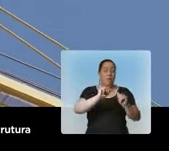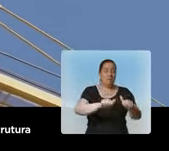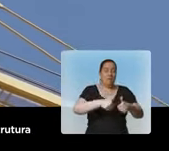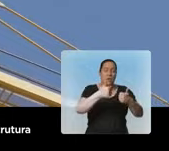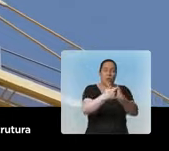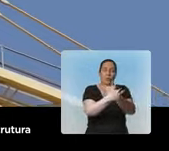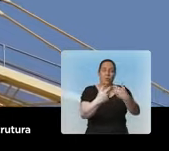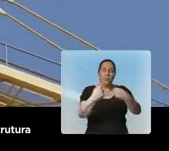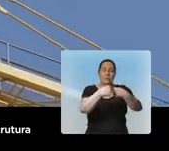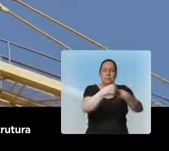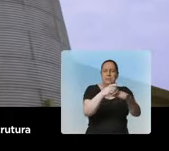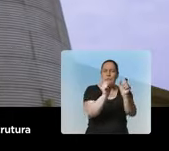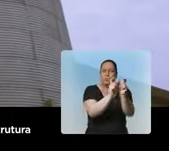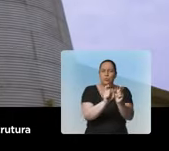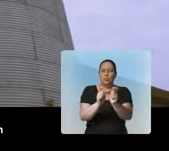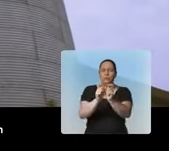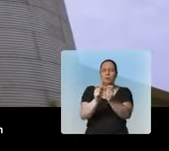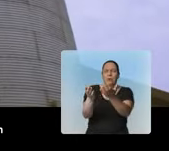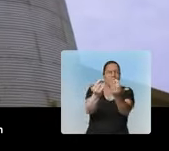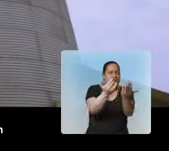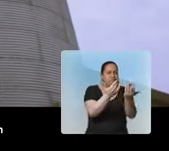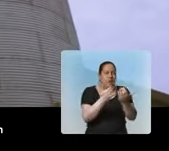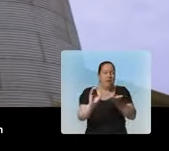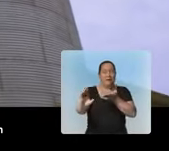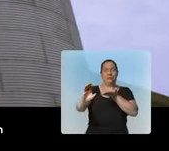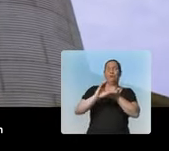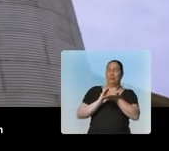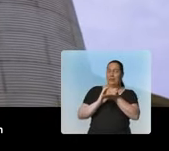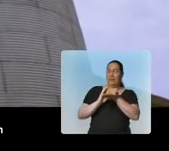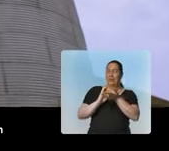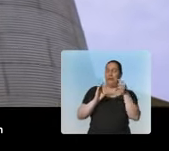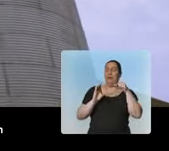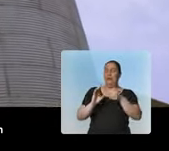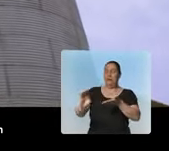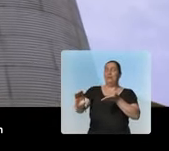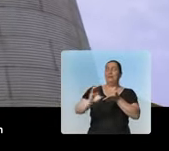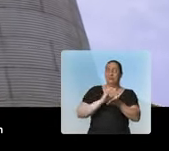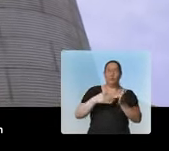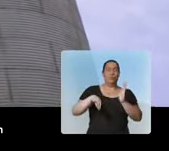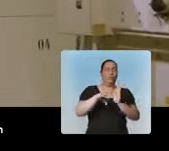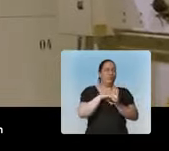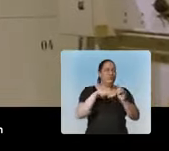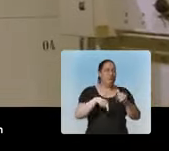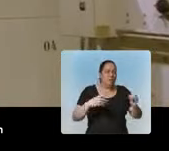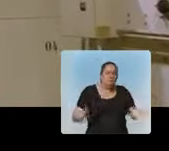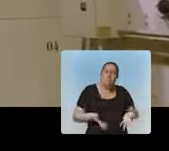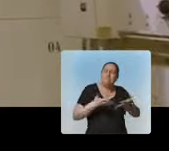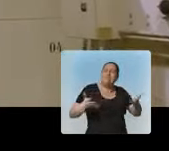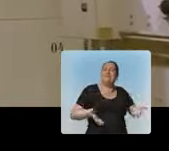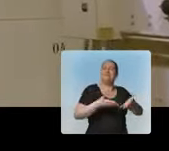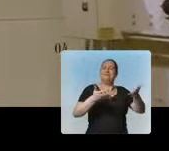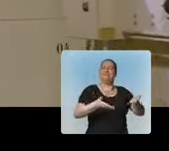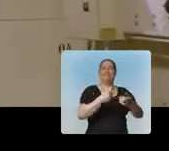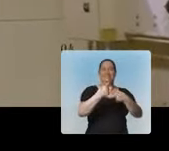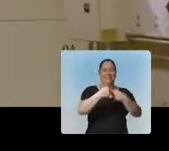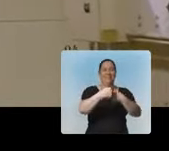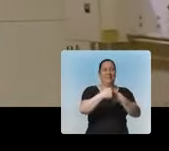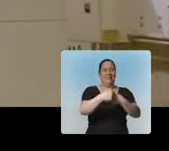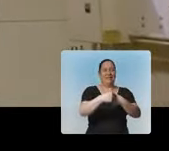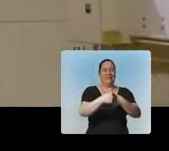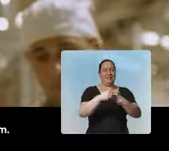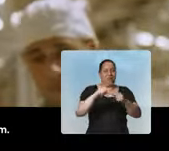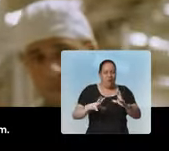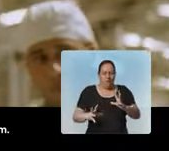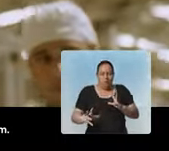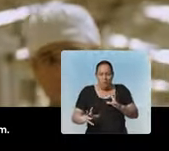que as melhorias urbanas e infraestrutura atraem investimentos. E quando eles chegam, estimulam novos avanços para a